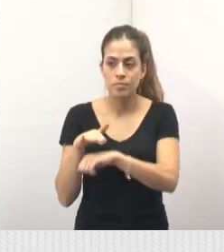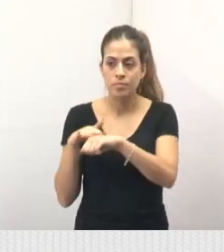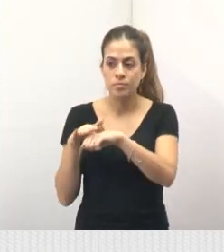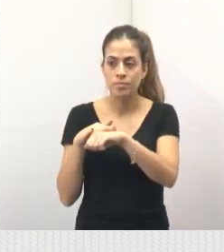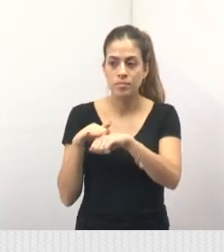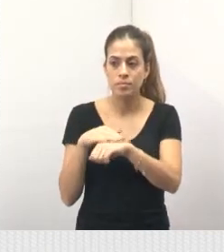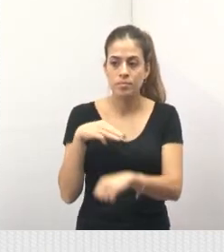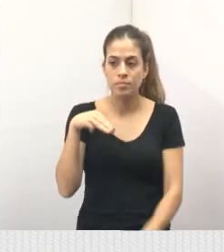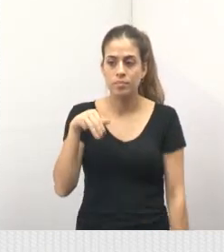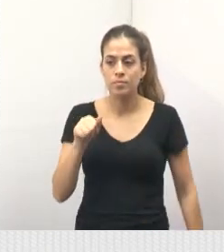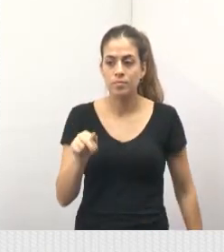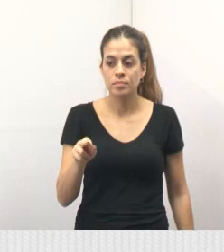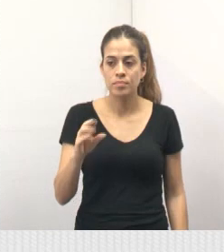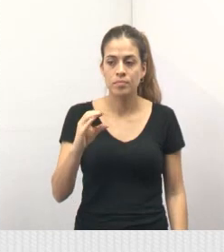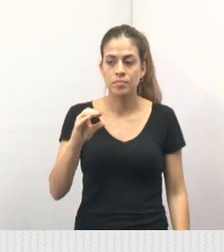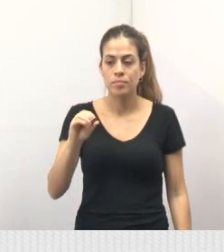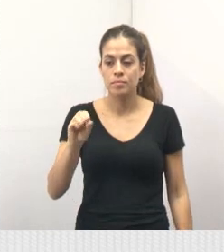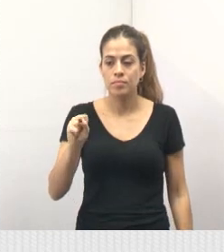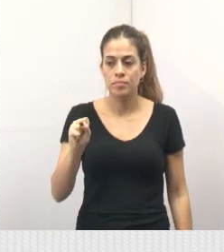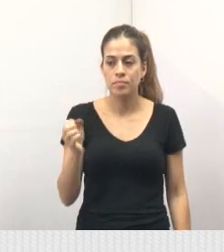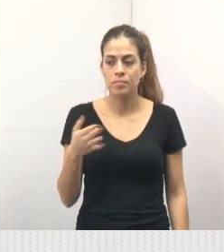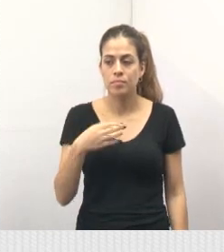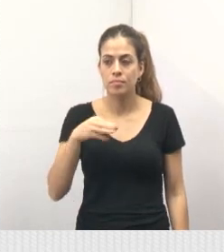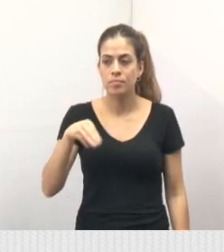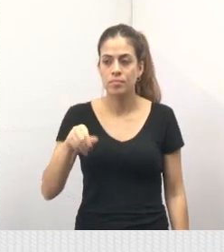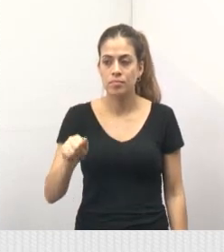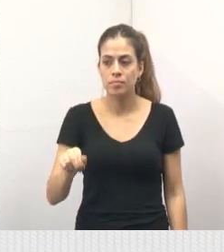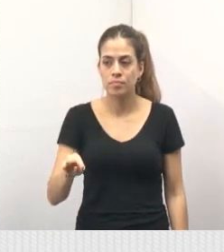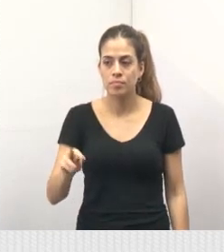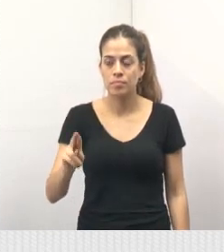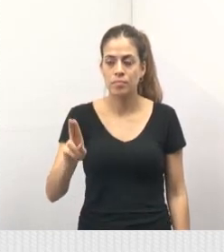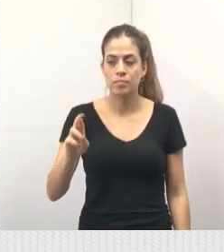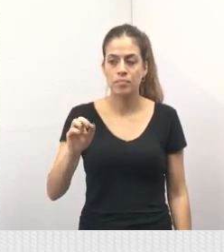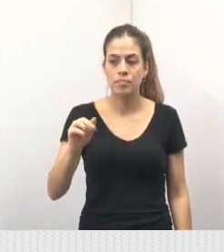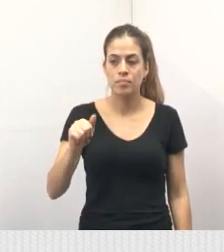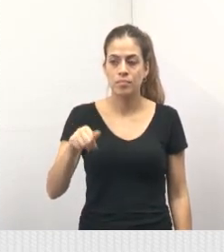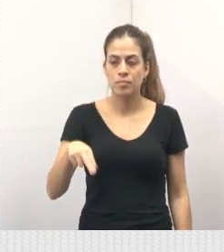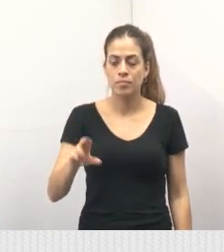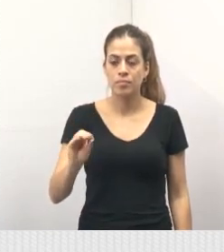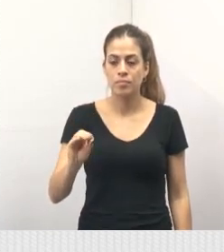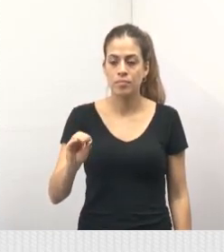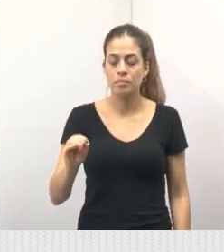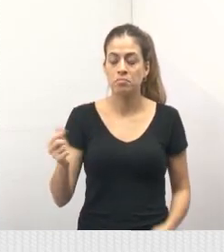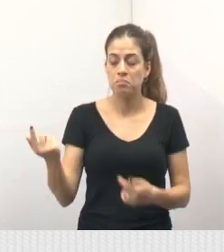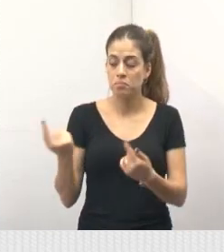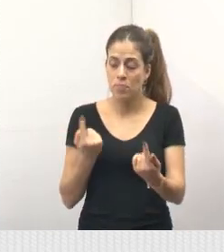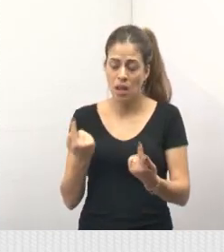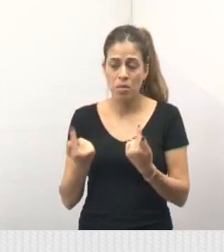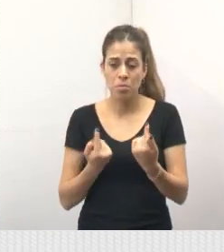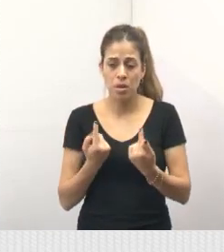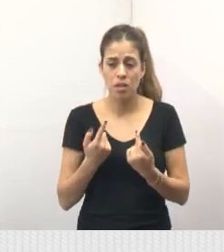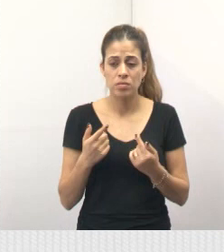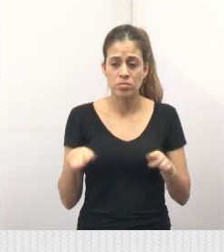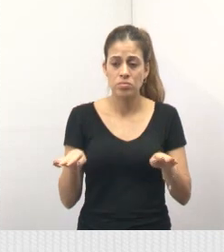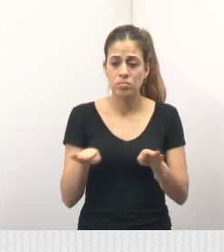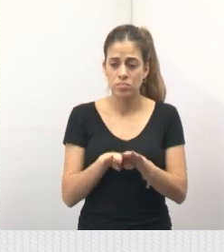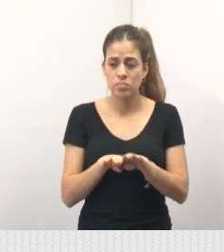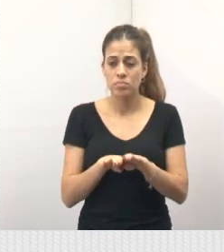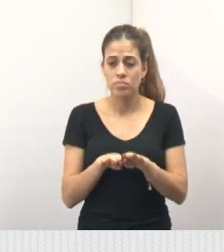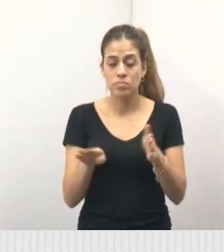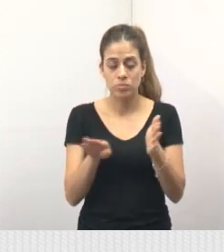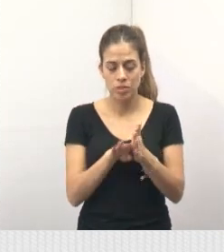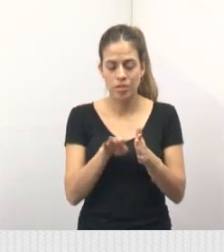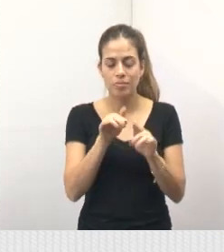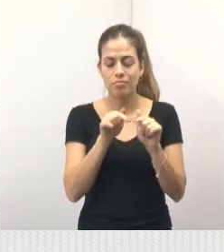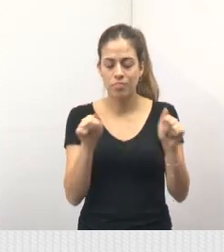lá na zeladoria urbana, a respeito de algumas demandas que chegaram para o nosso gabinete. Então, gente